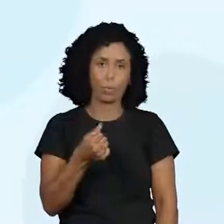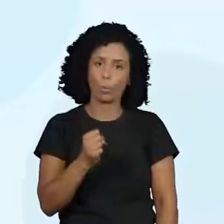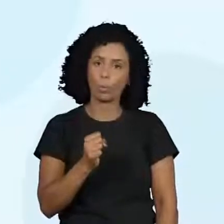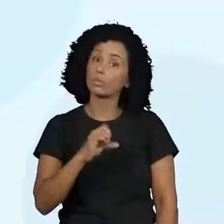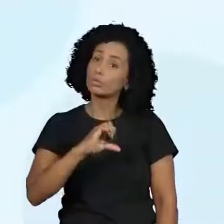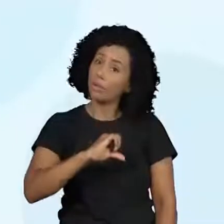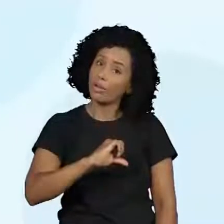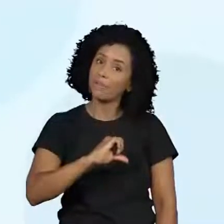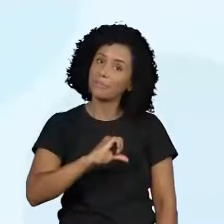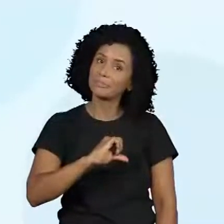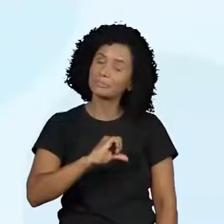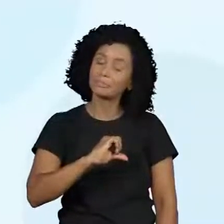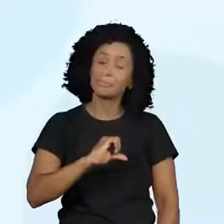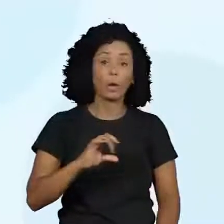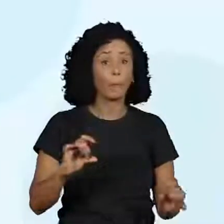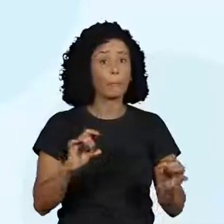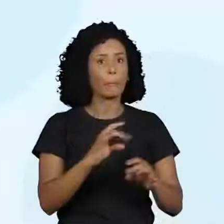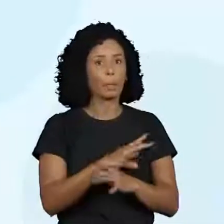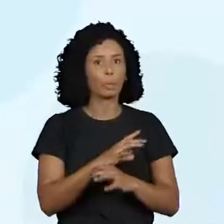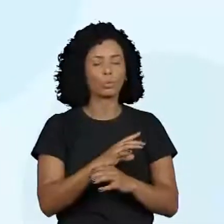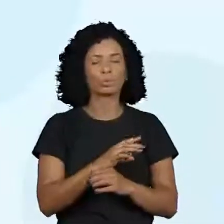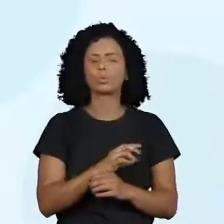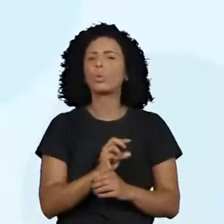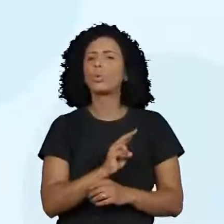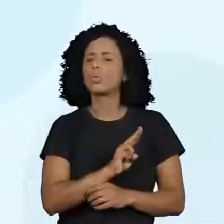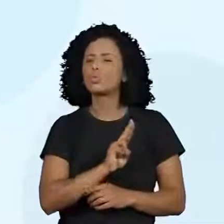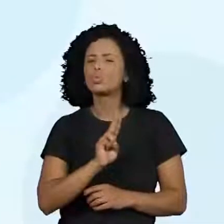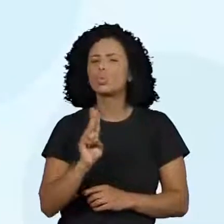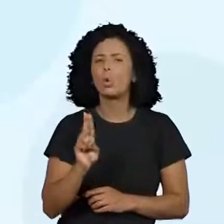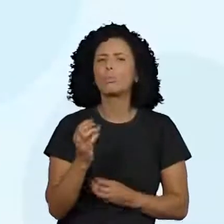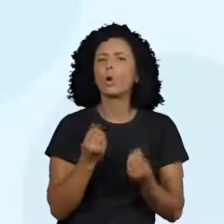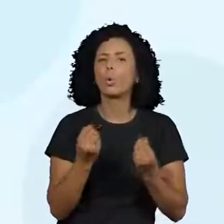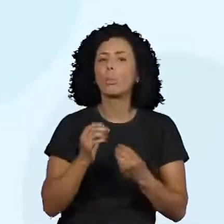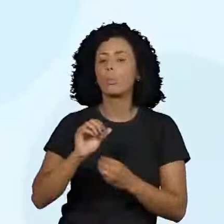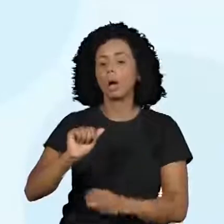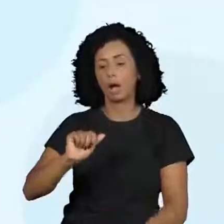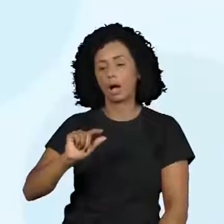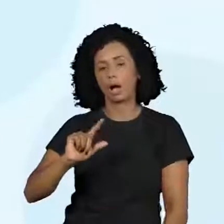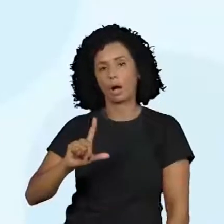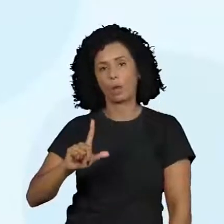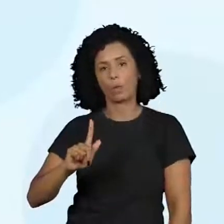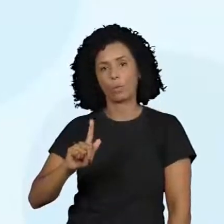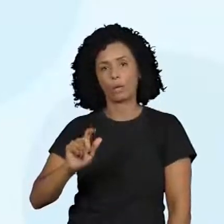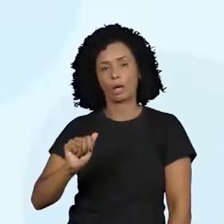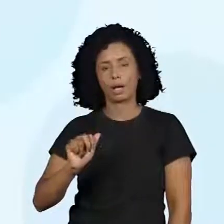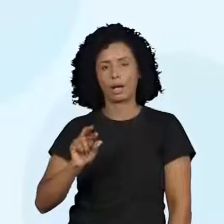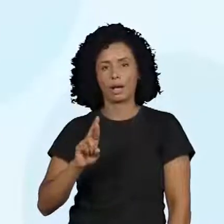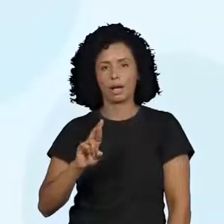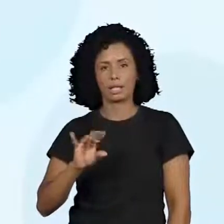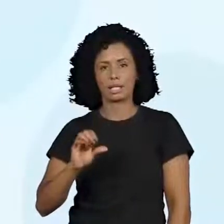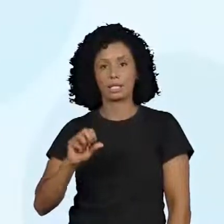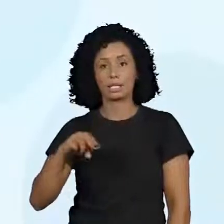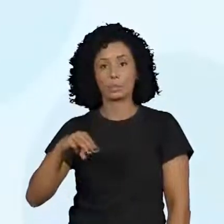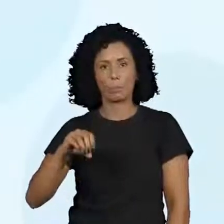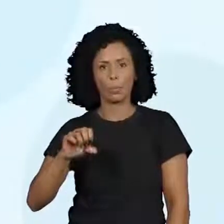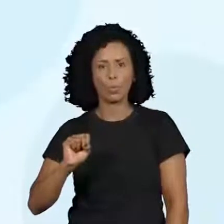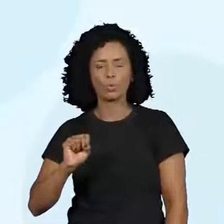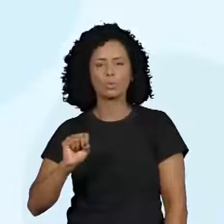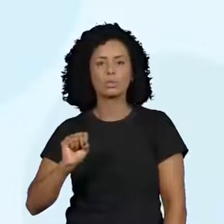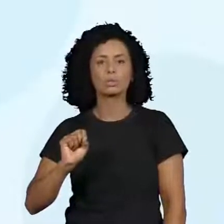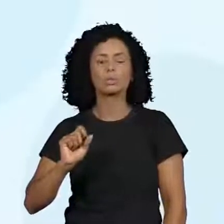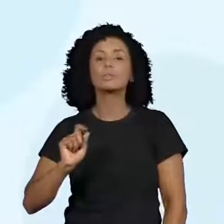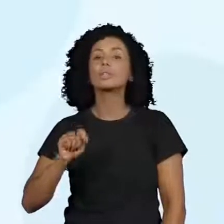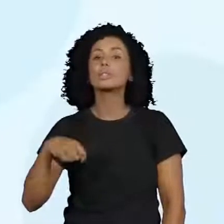nove. E deram o nome de algarismos. Que no nosso caso, agora, com essa